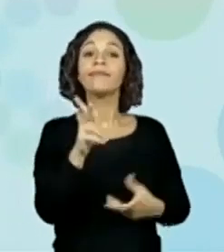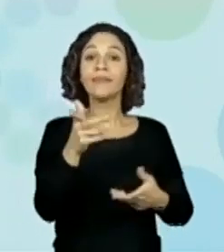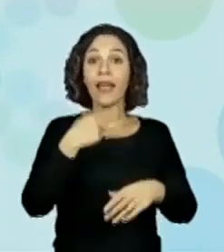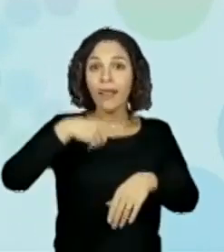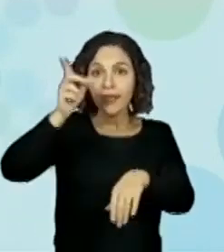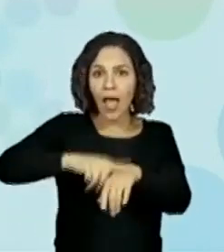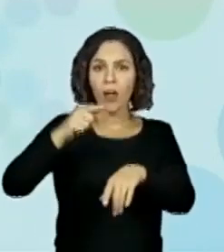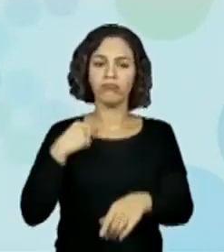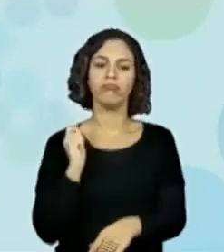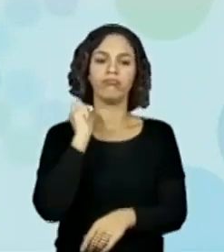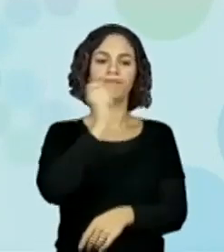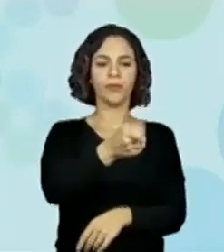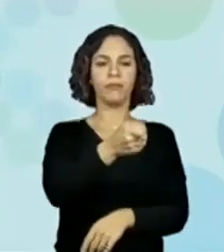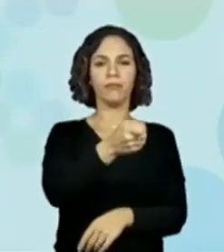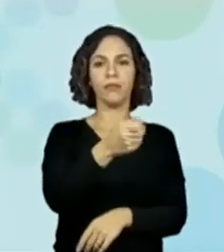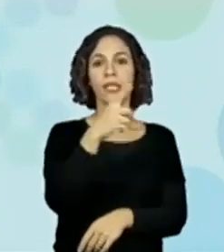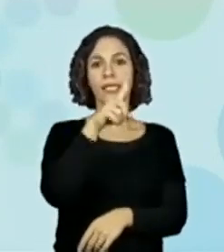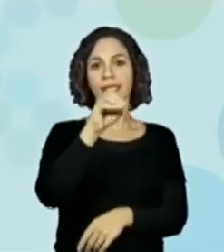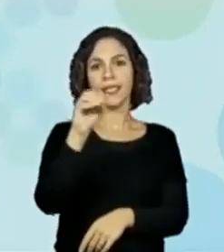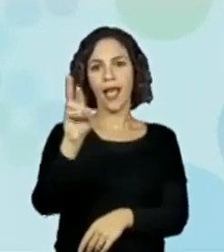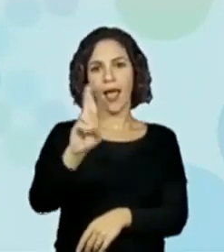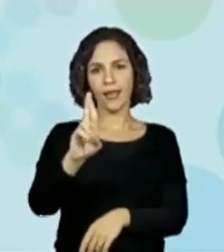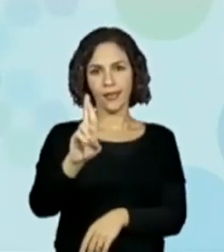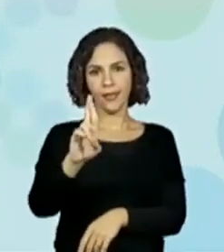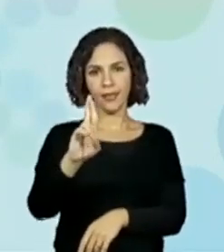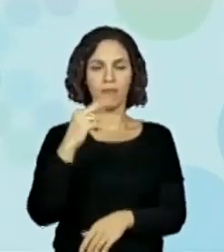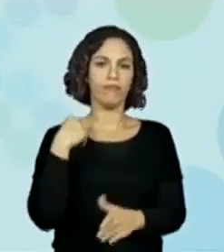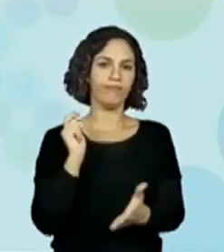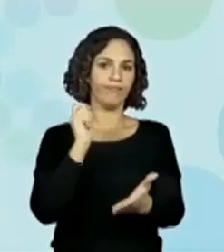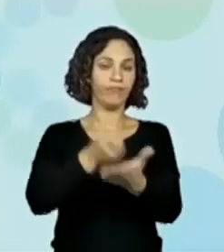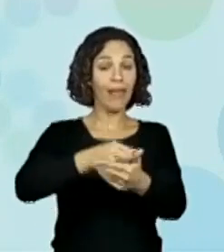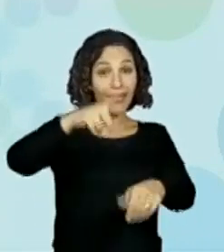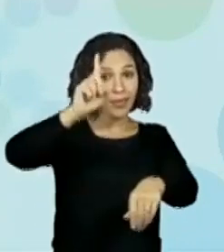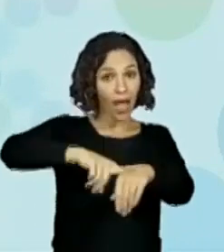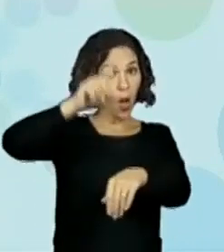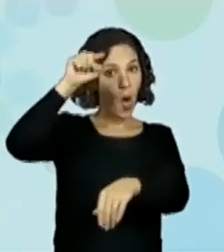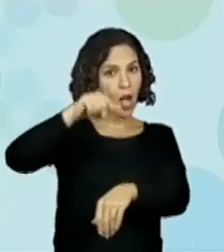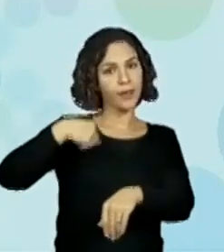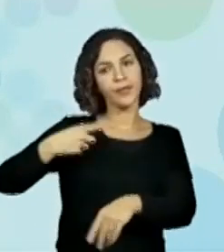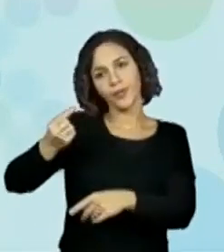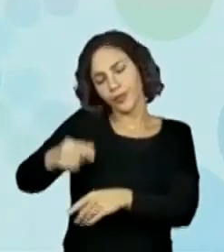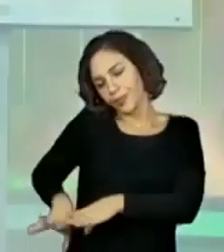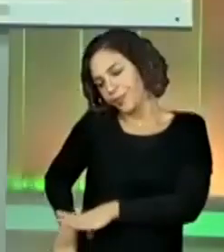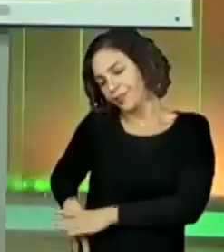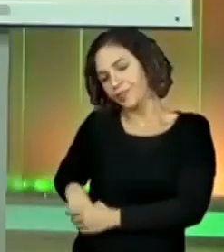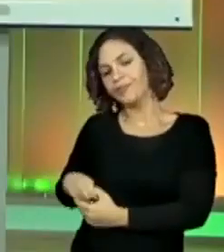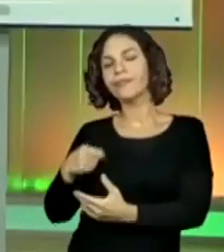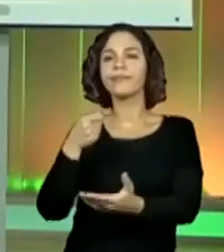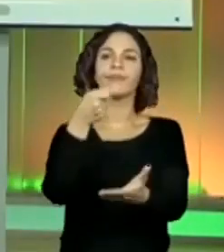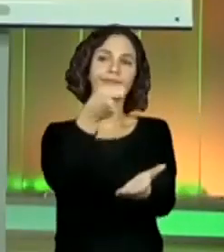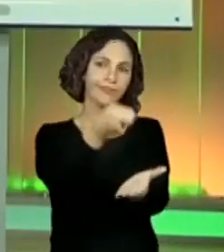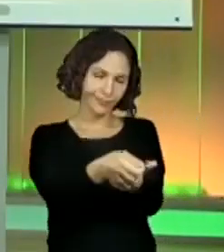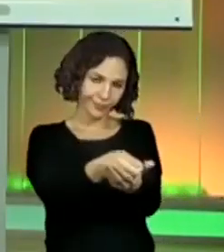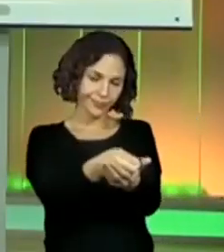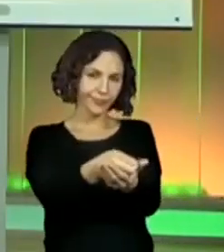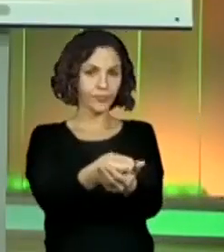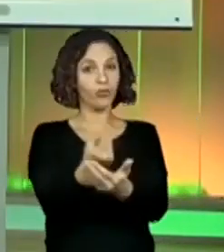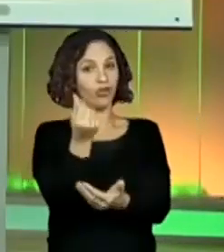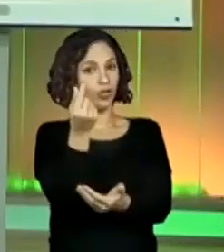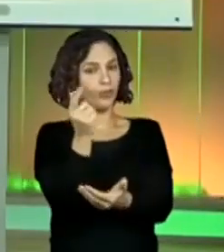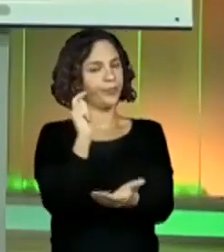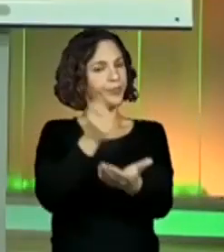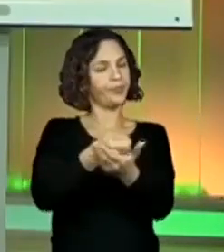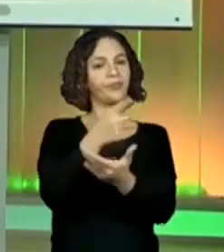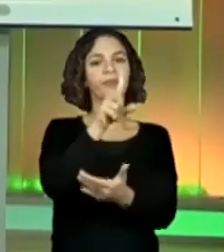dar 100 reais lá, porque senão você não leva o microondas, tá? Tem que tirar o dinheirinho do bolsinho, pagar 100 reais, e aí